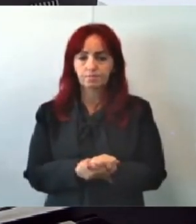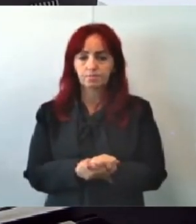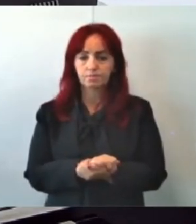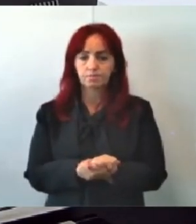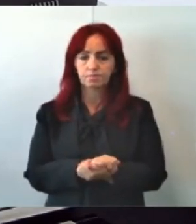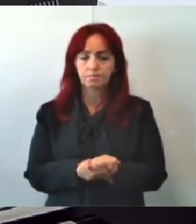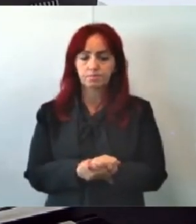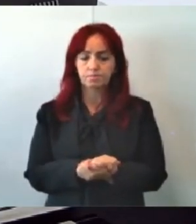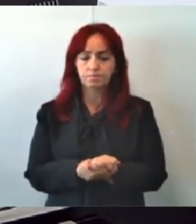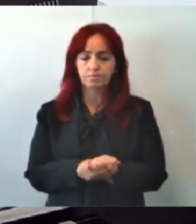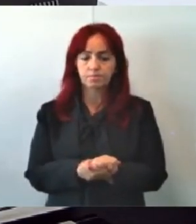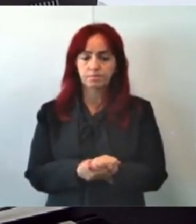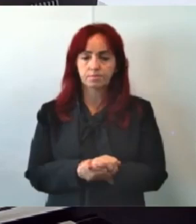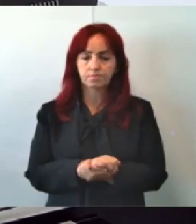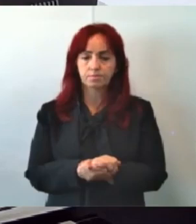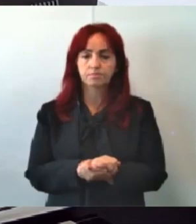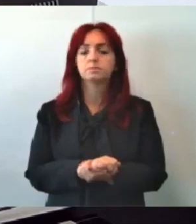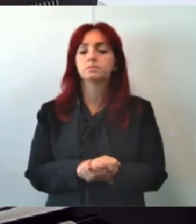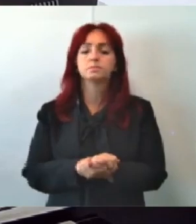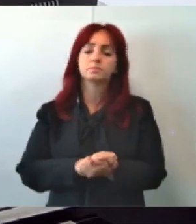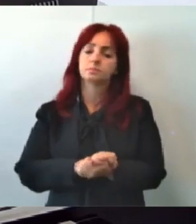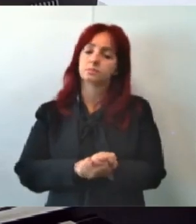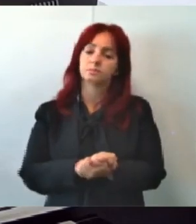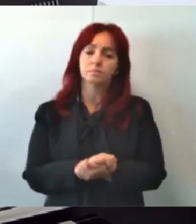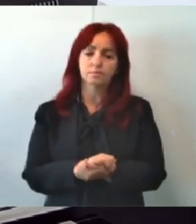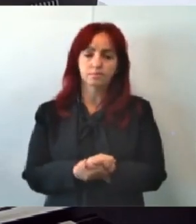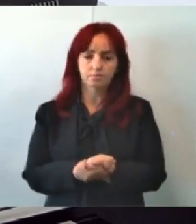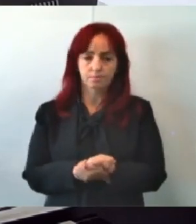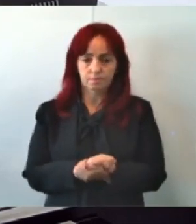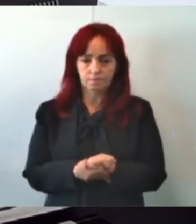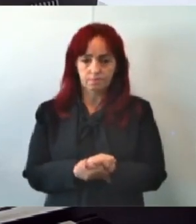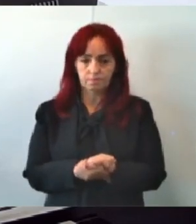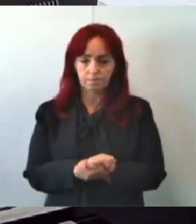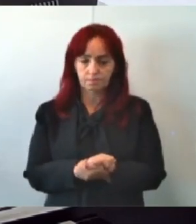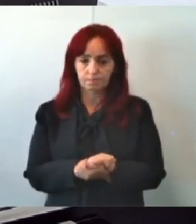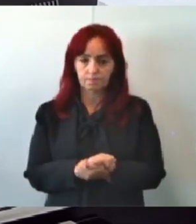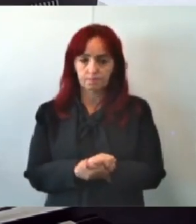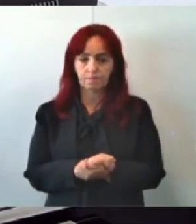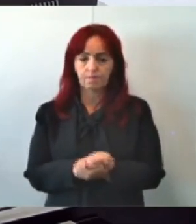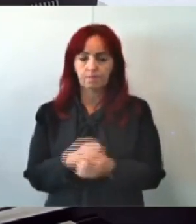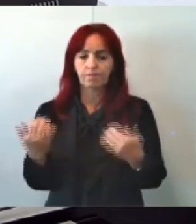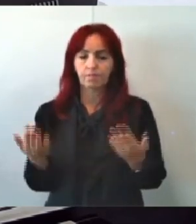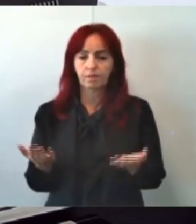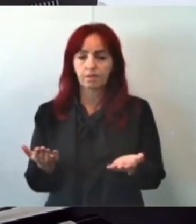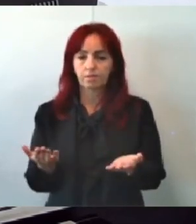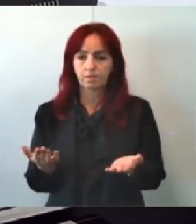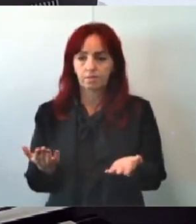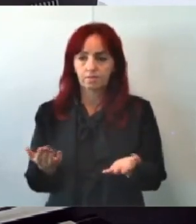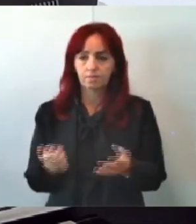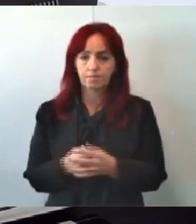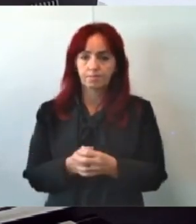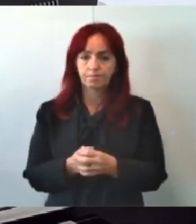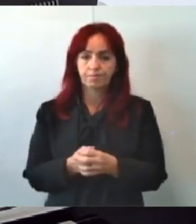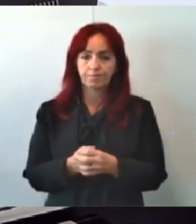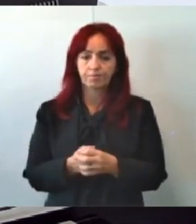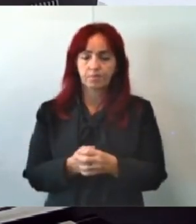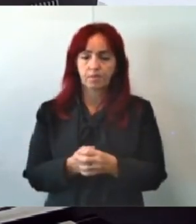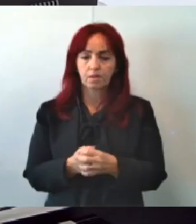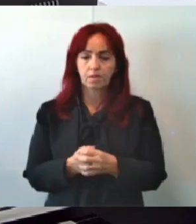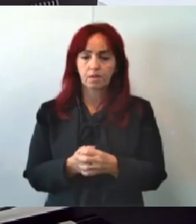Acabou? Sim Então Mais nada A ser